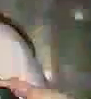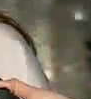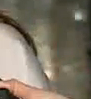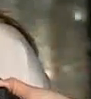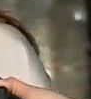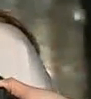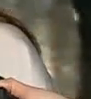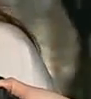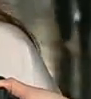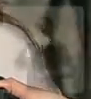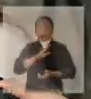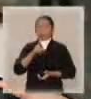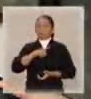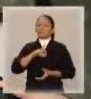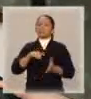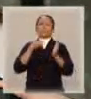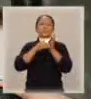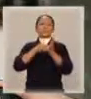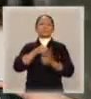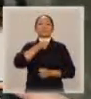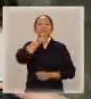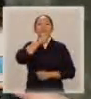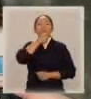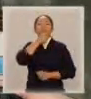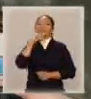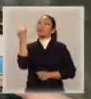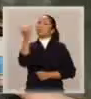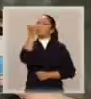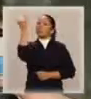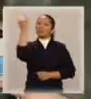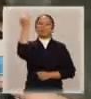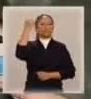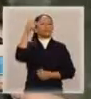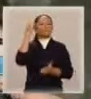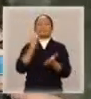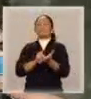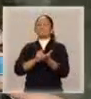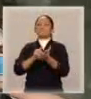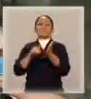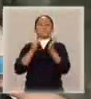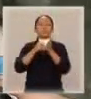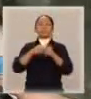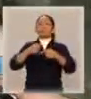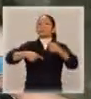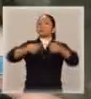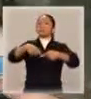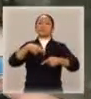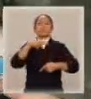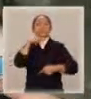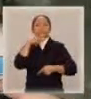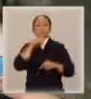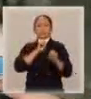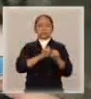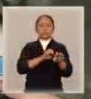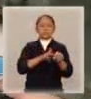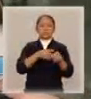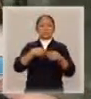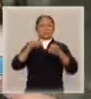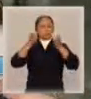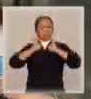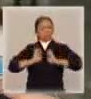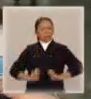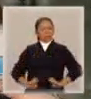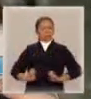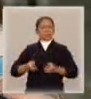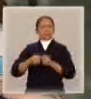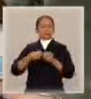No Brasil, os avós são figuras especialíssimas para os netos, na sua formação moral, na sua